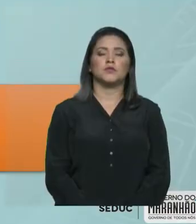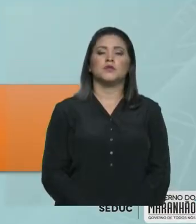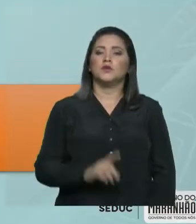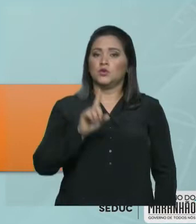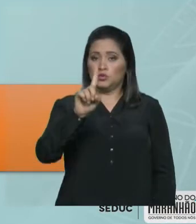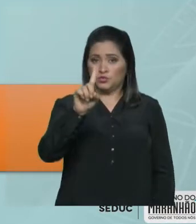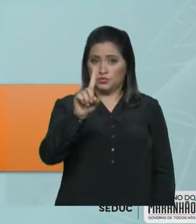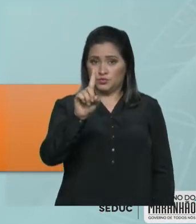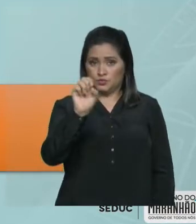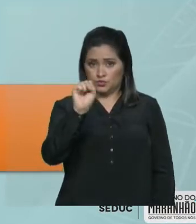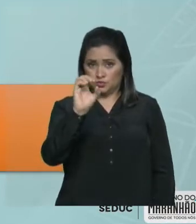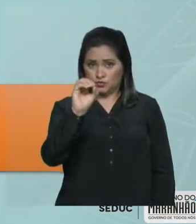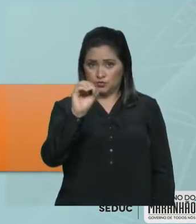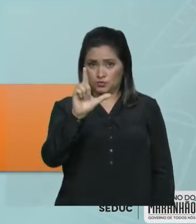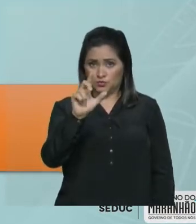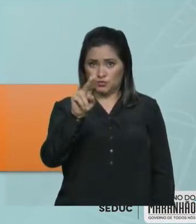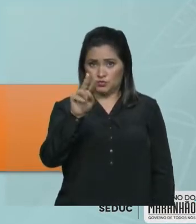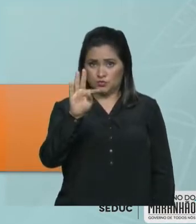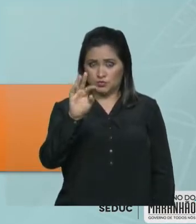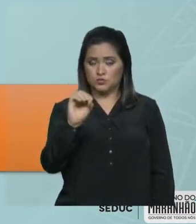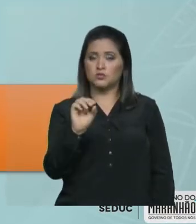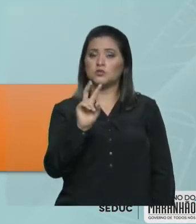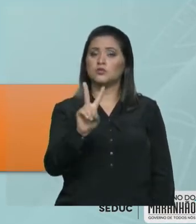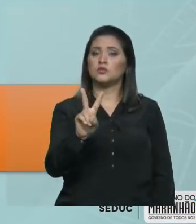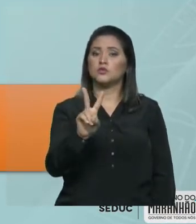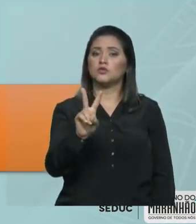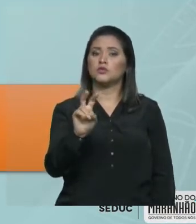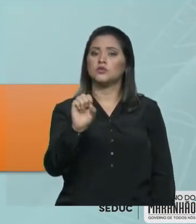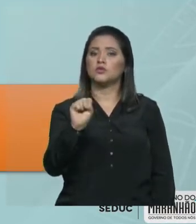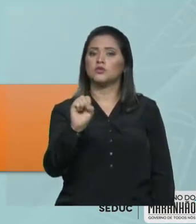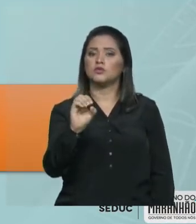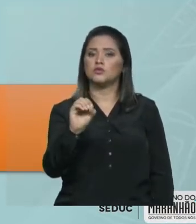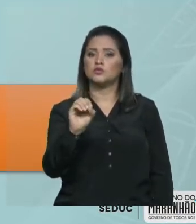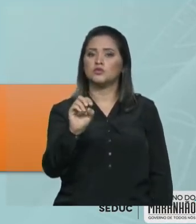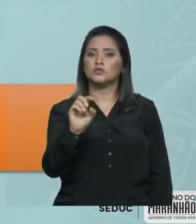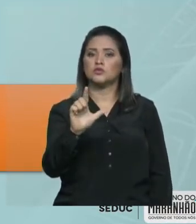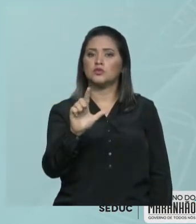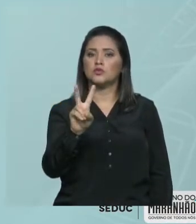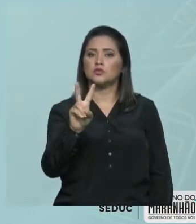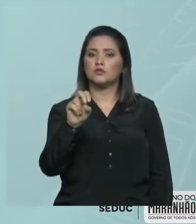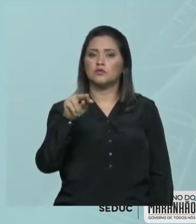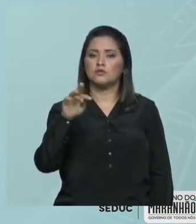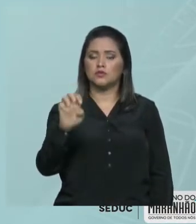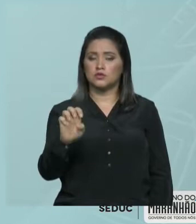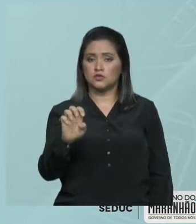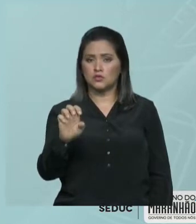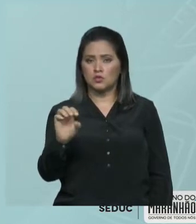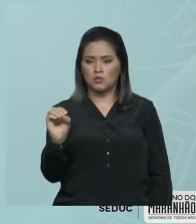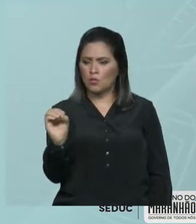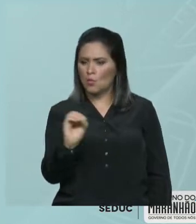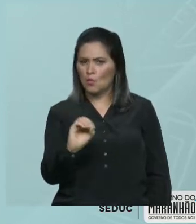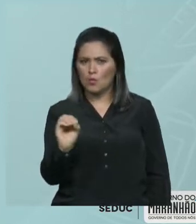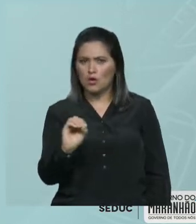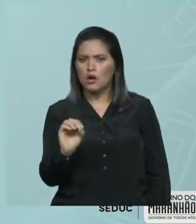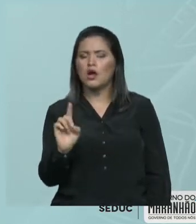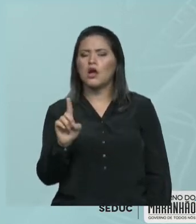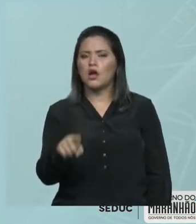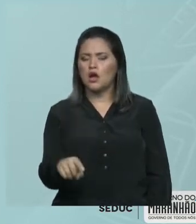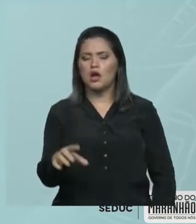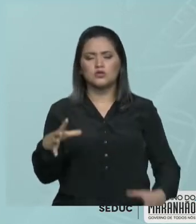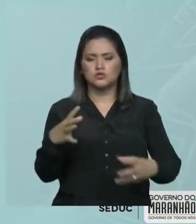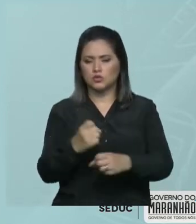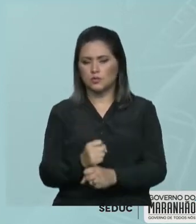1 é soluto. Índice 2 é solvente. Sem índice, é a solução. Tudo bem? Vamos começar? Primeira concentração. A primeira